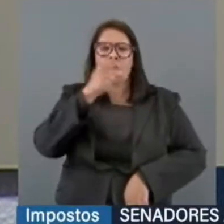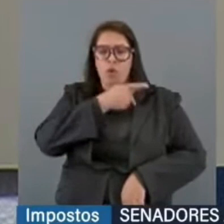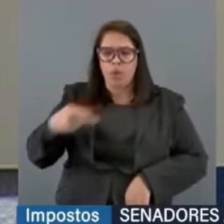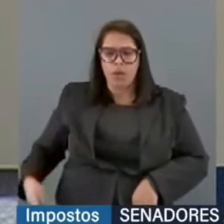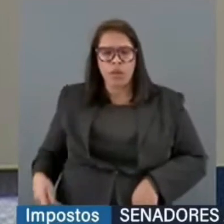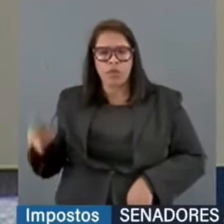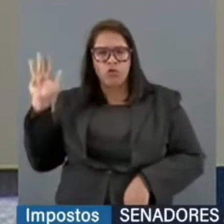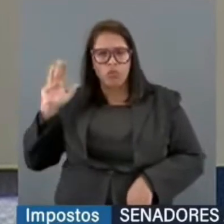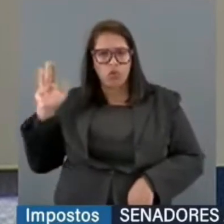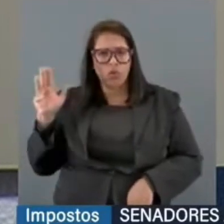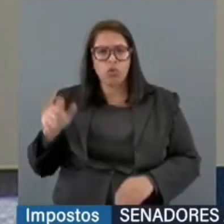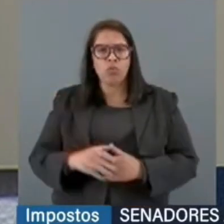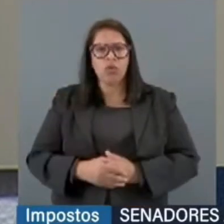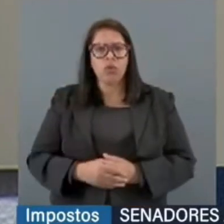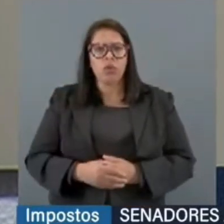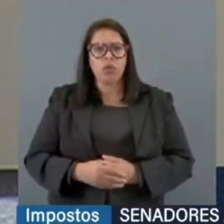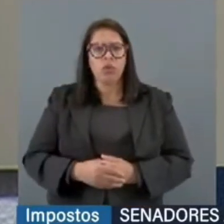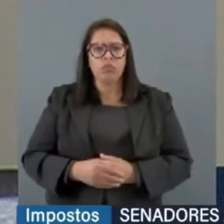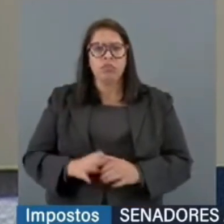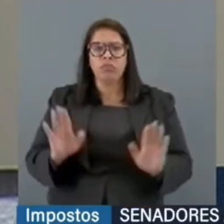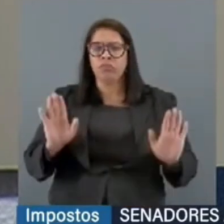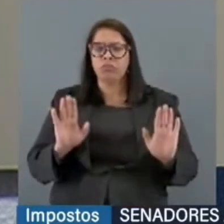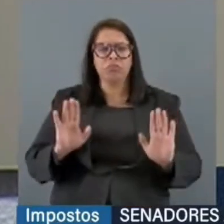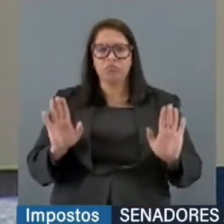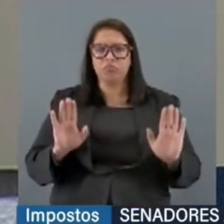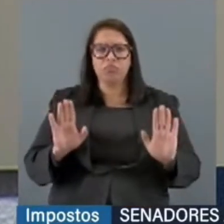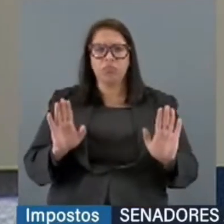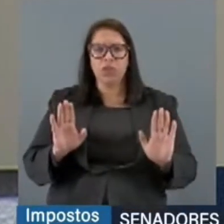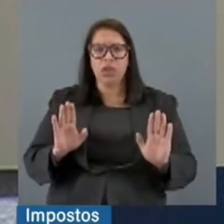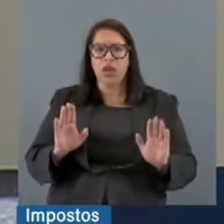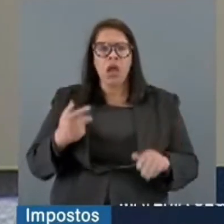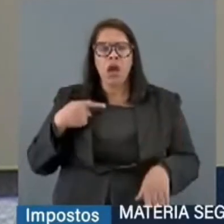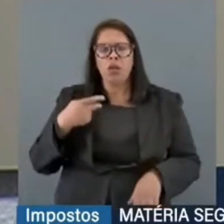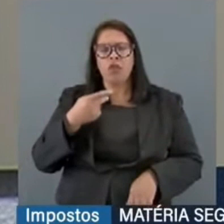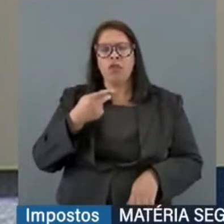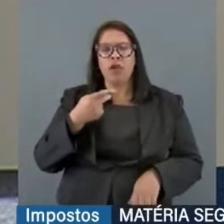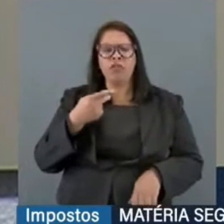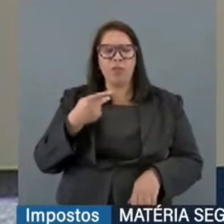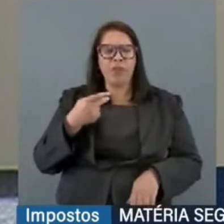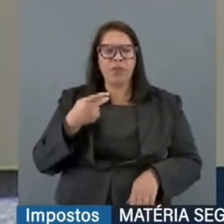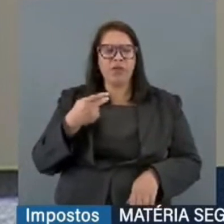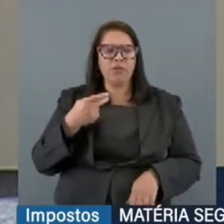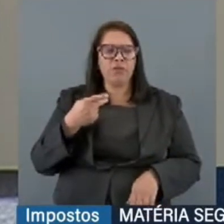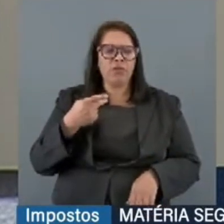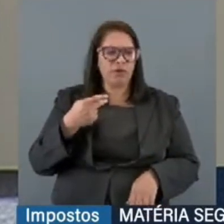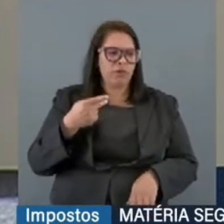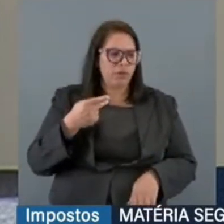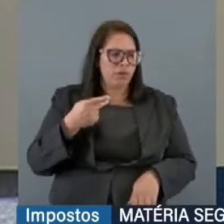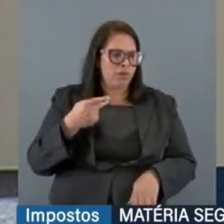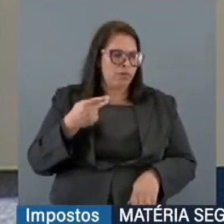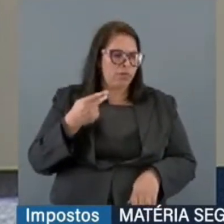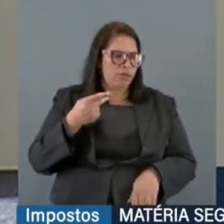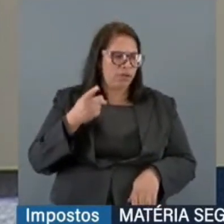Lula. Eu fui padrinho do casamento do presidente Lula e